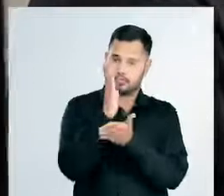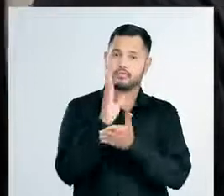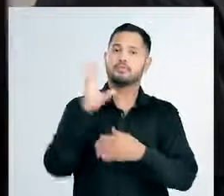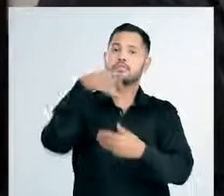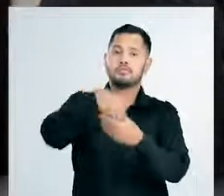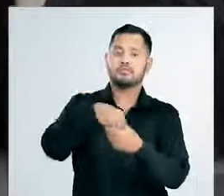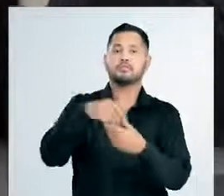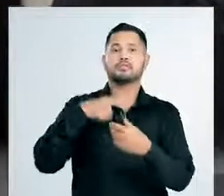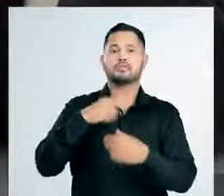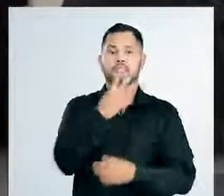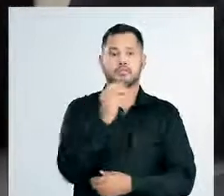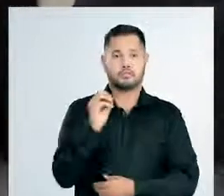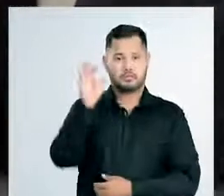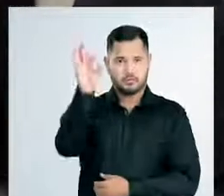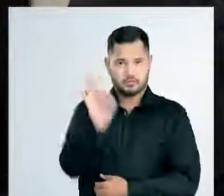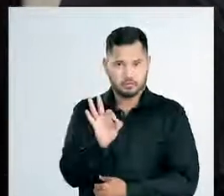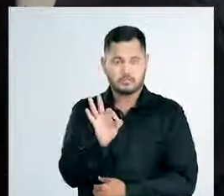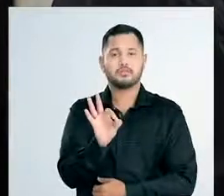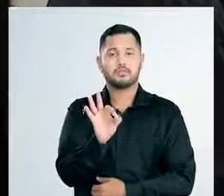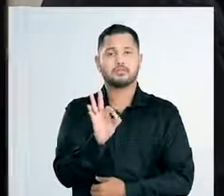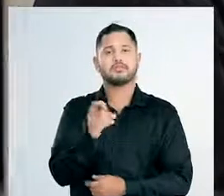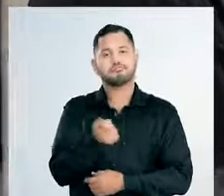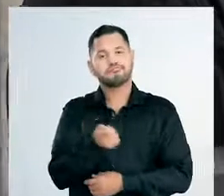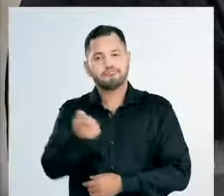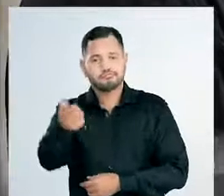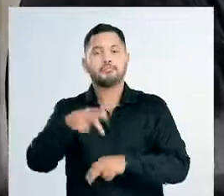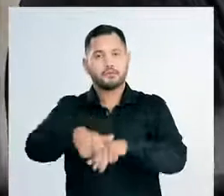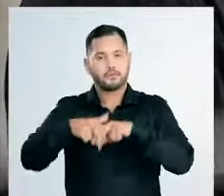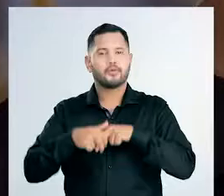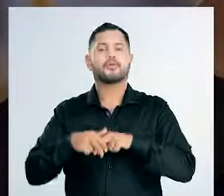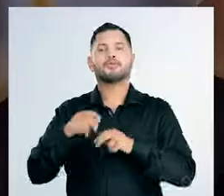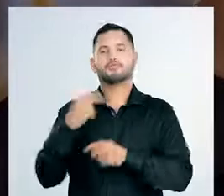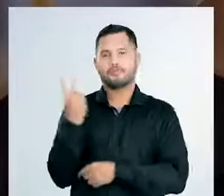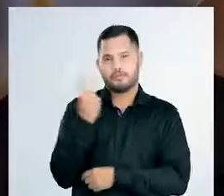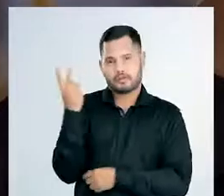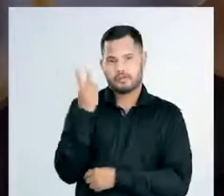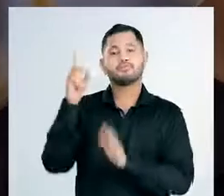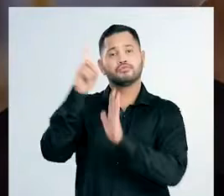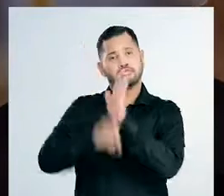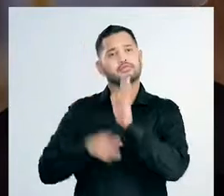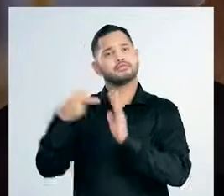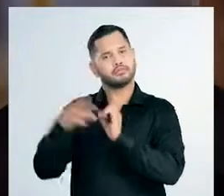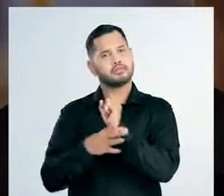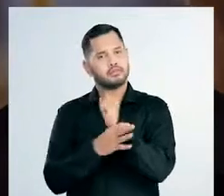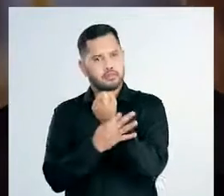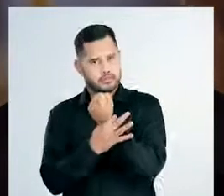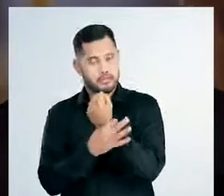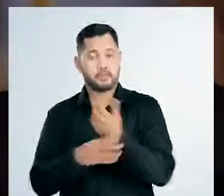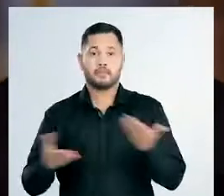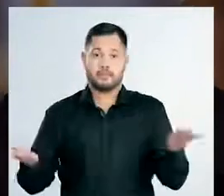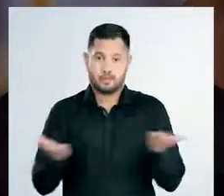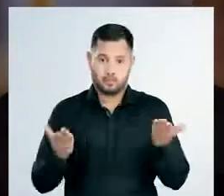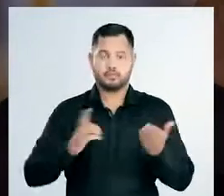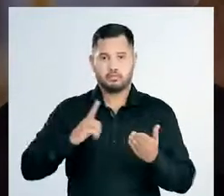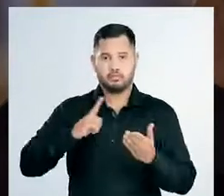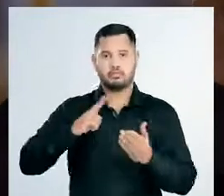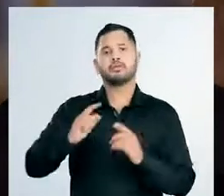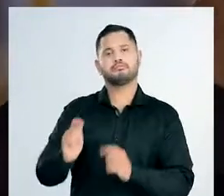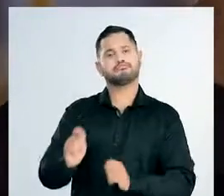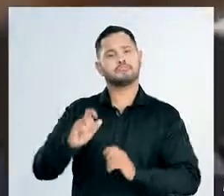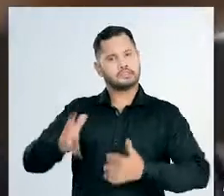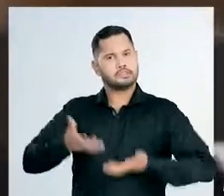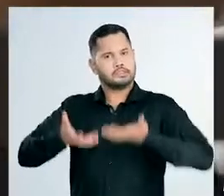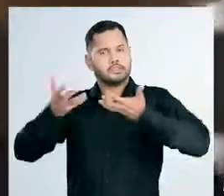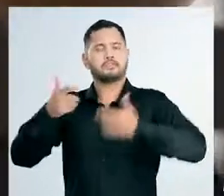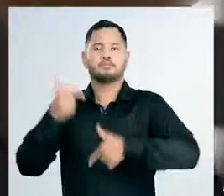de periculosidade, um reconhecimento e um direito garantido. E hoje a gente tem um incentivo para trabalhar, tem um